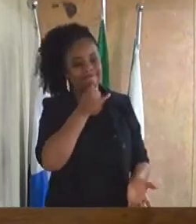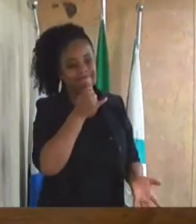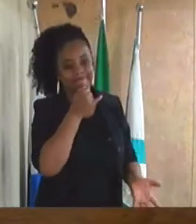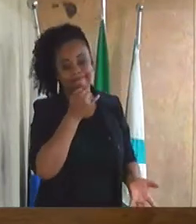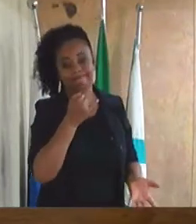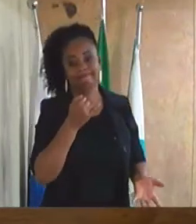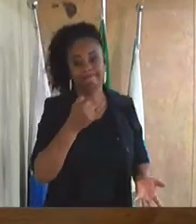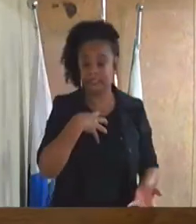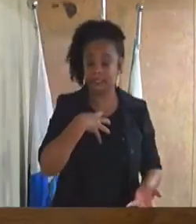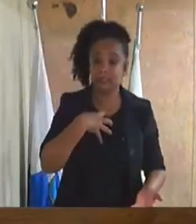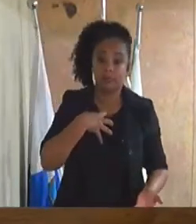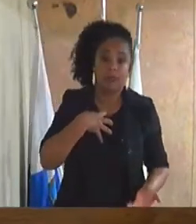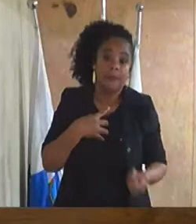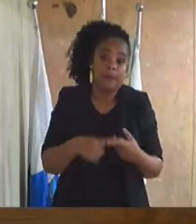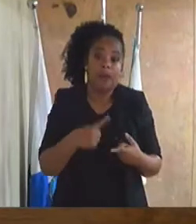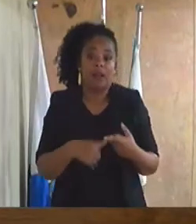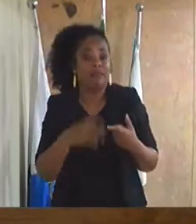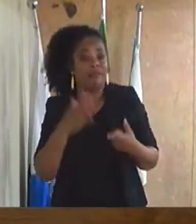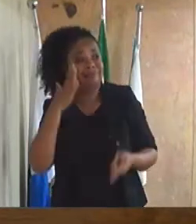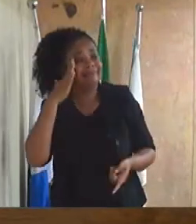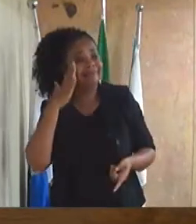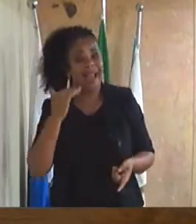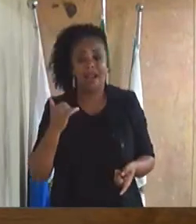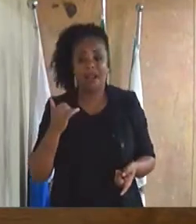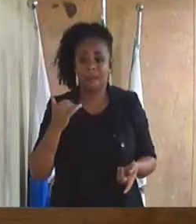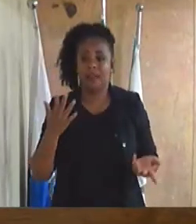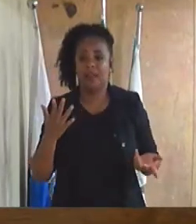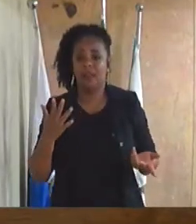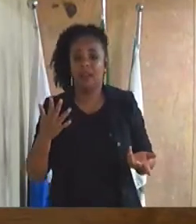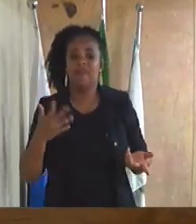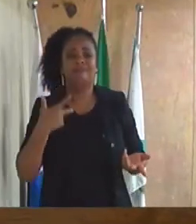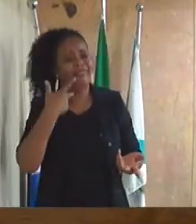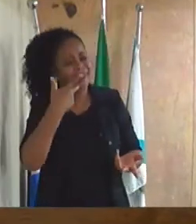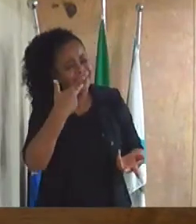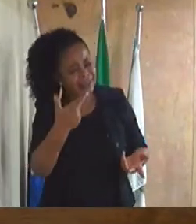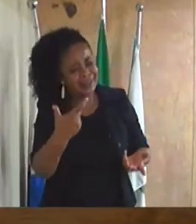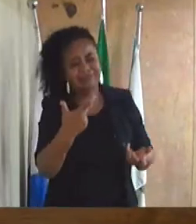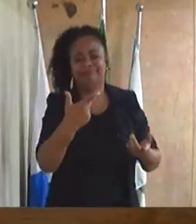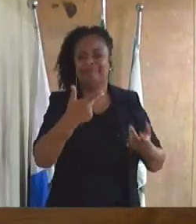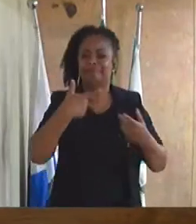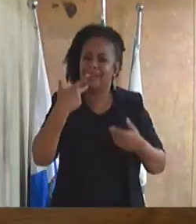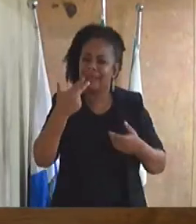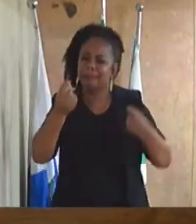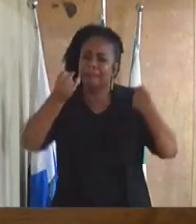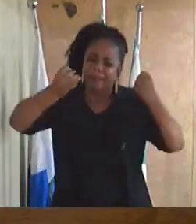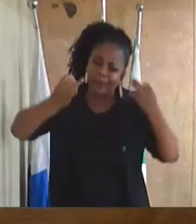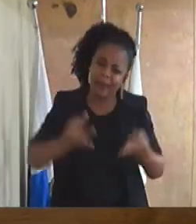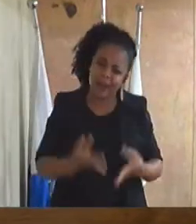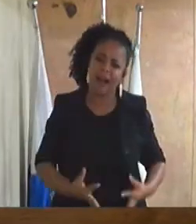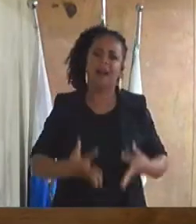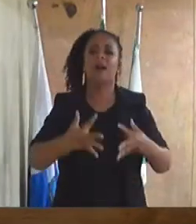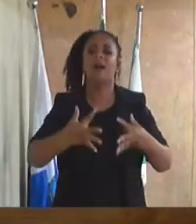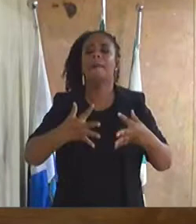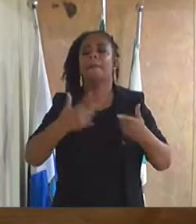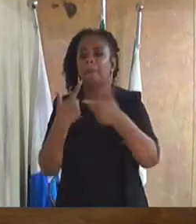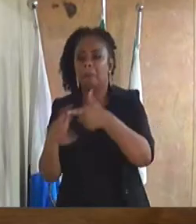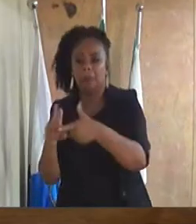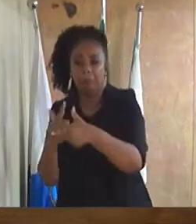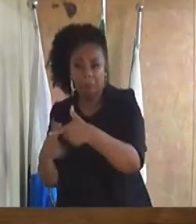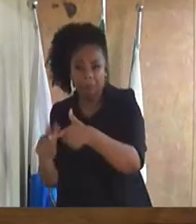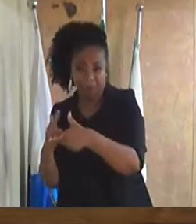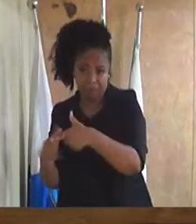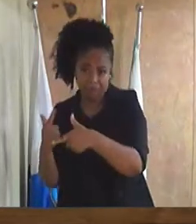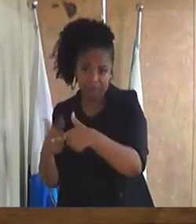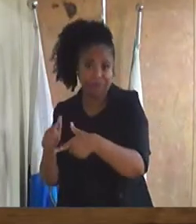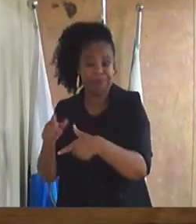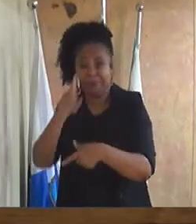é saber que falaram tanto naquelas pessoas que ficaram na linha de frente nos